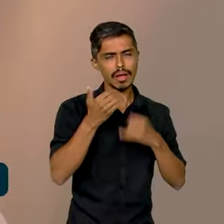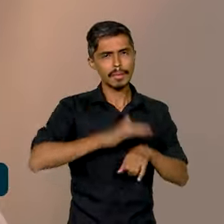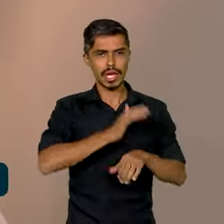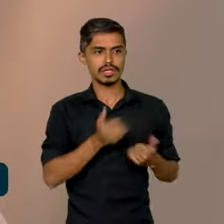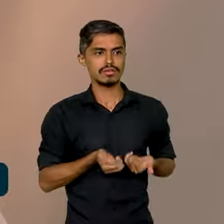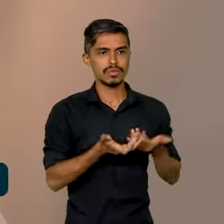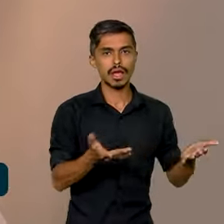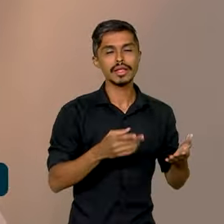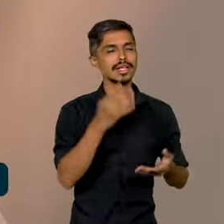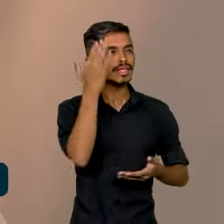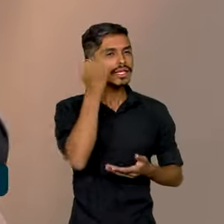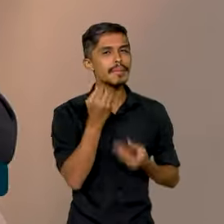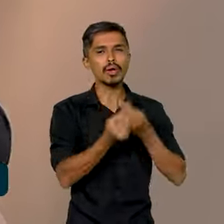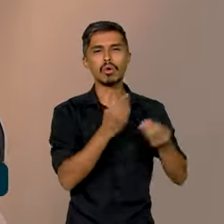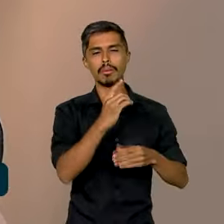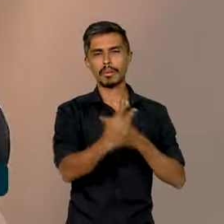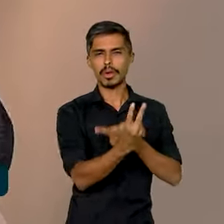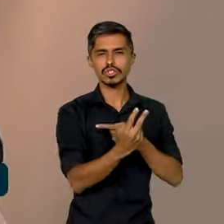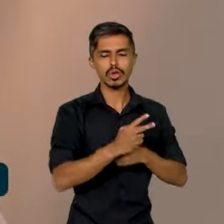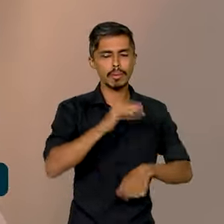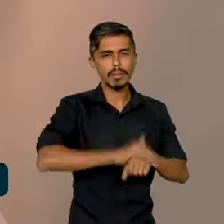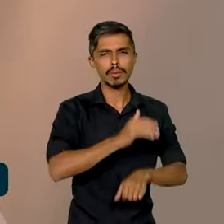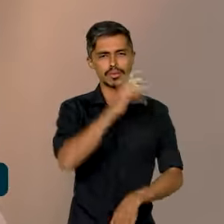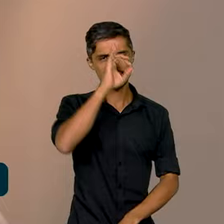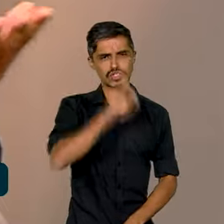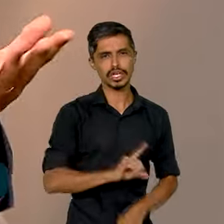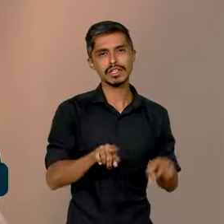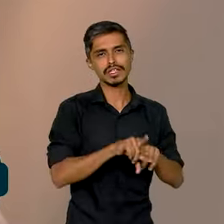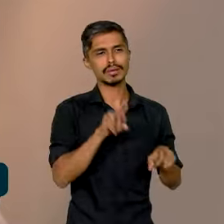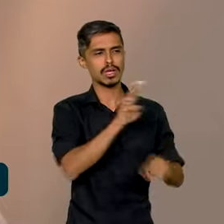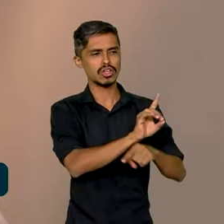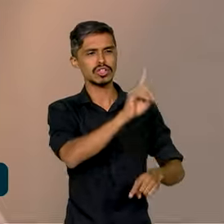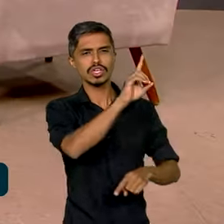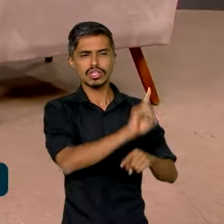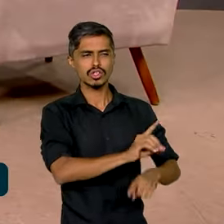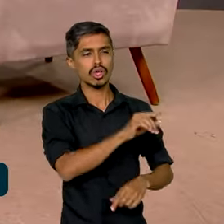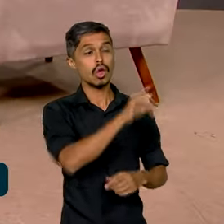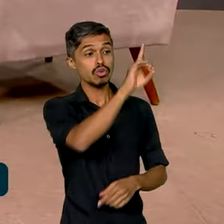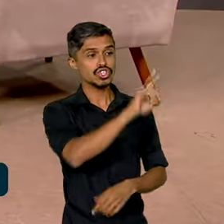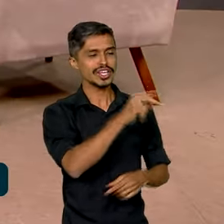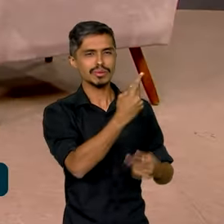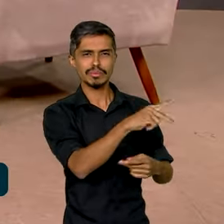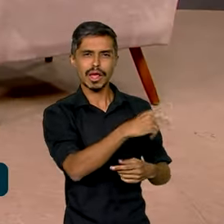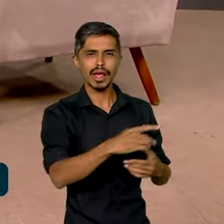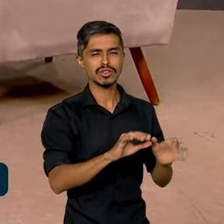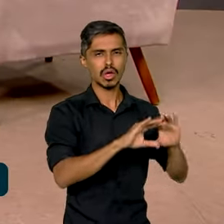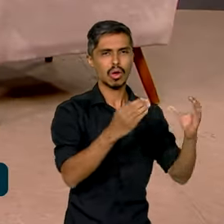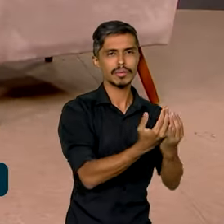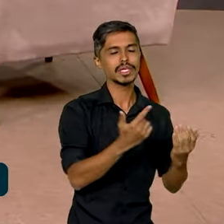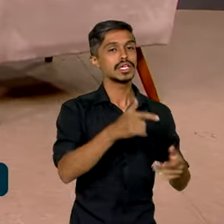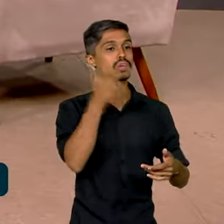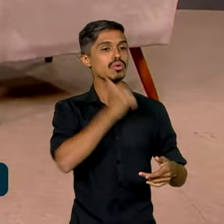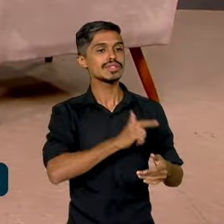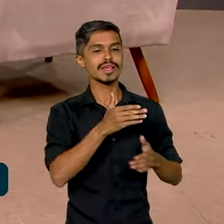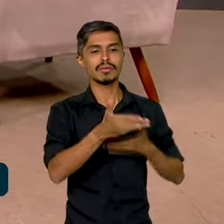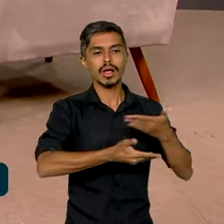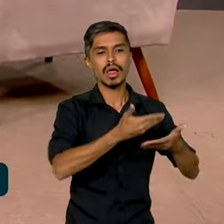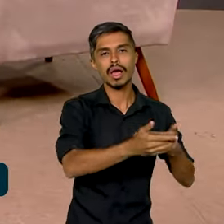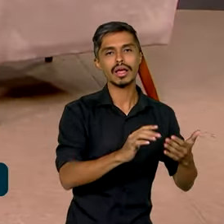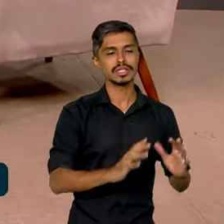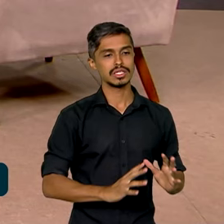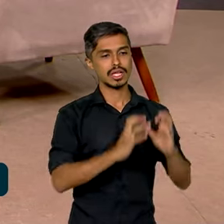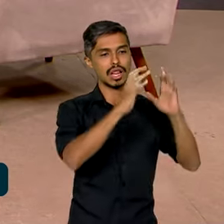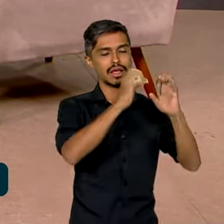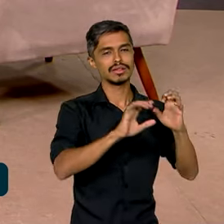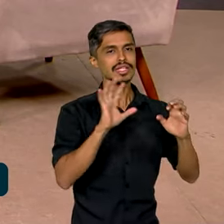como fazer a defesa dos seus direitos e dos direitos da coletividade e também para que a gente construa caminhos para a mediação de conflitos e